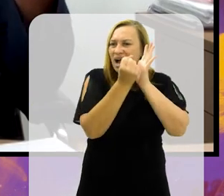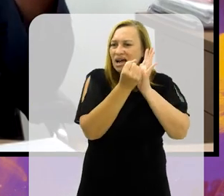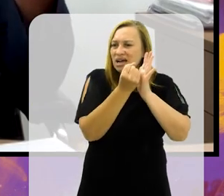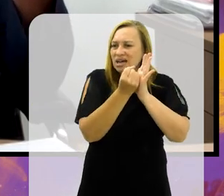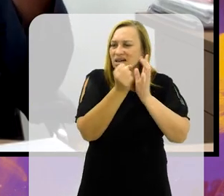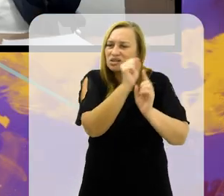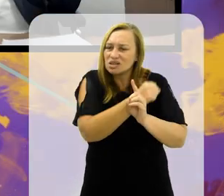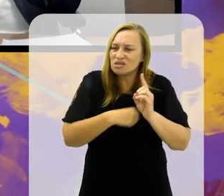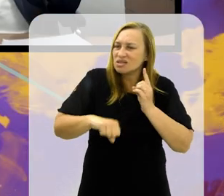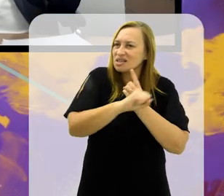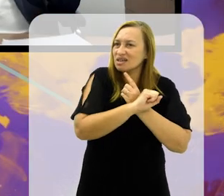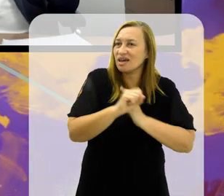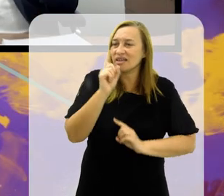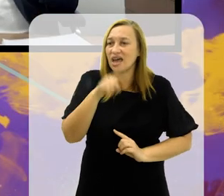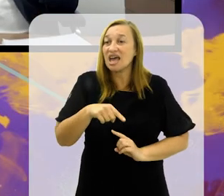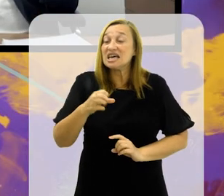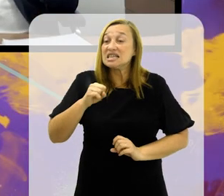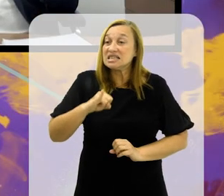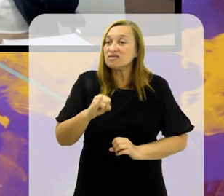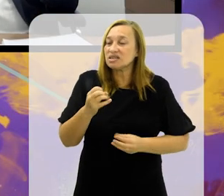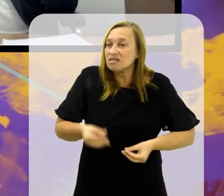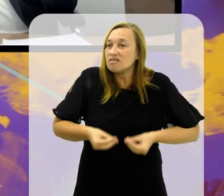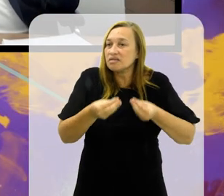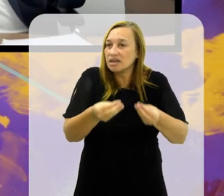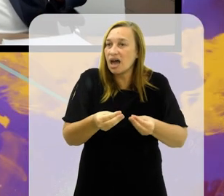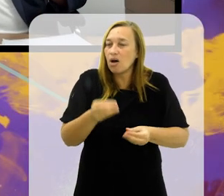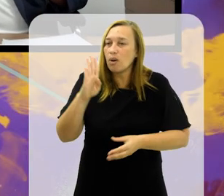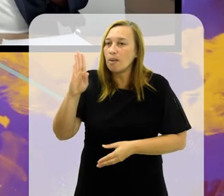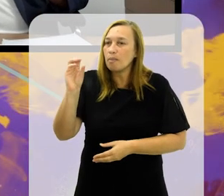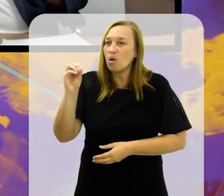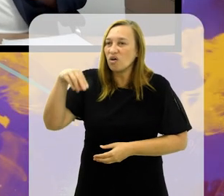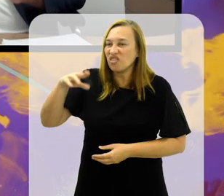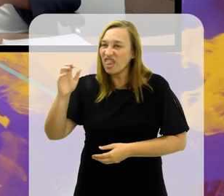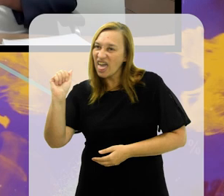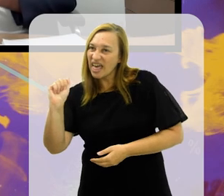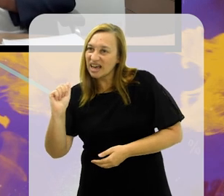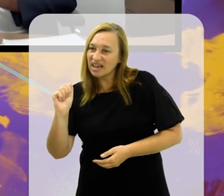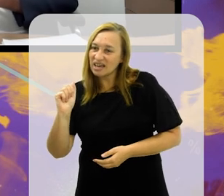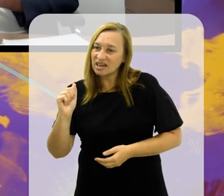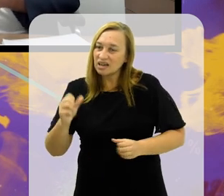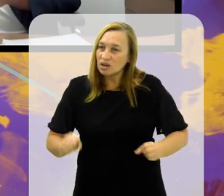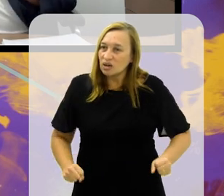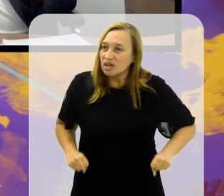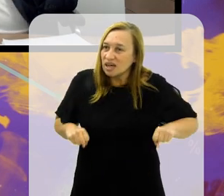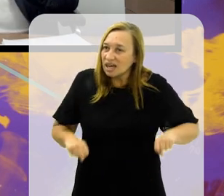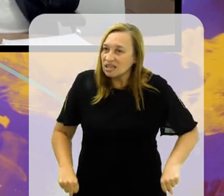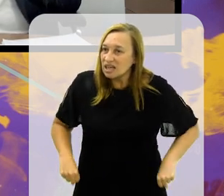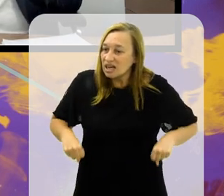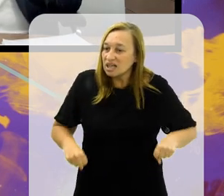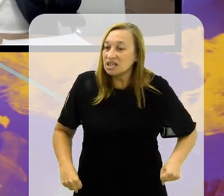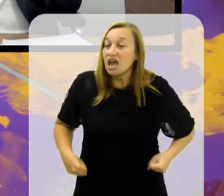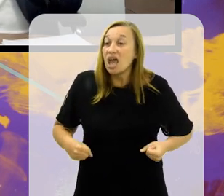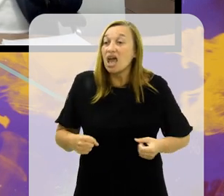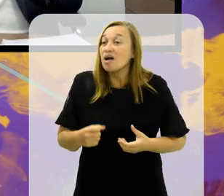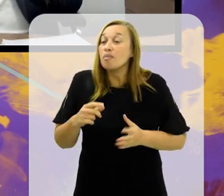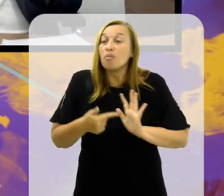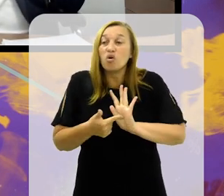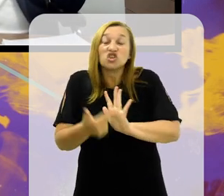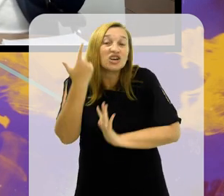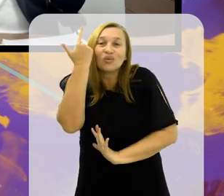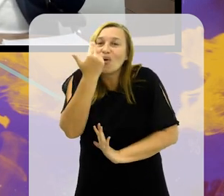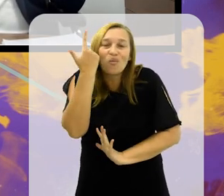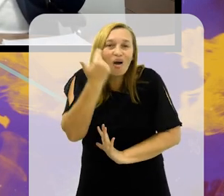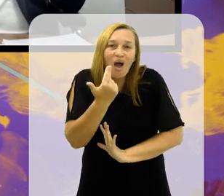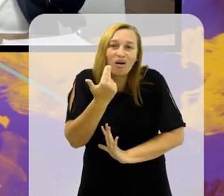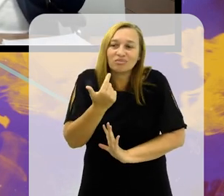sociedade é. Então, se você dá uma bonequinha dessa, ela tem até uma muletinha à janela, mostrando que é